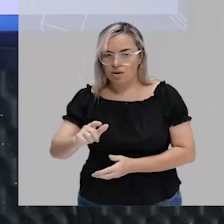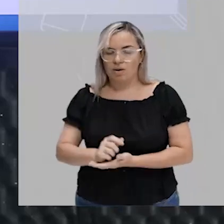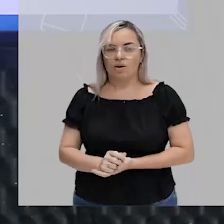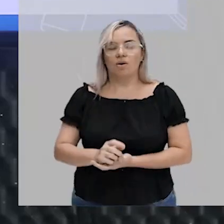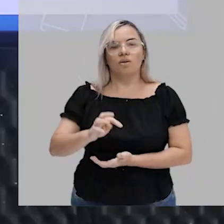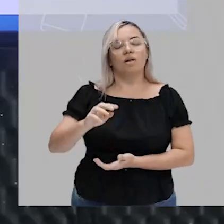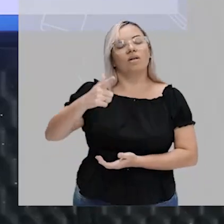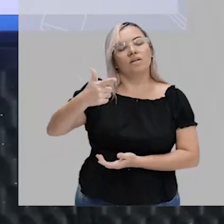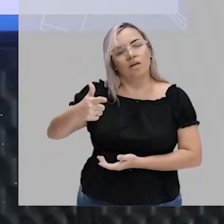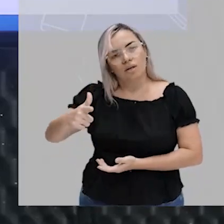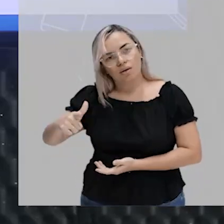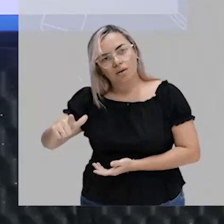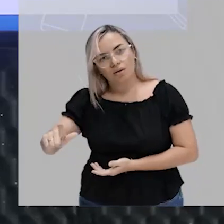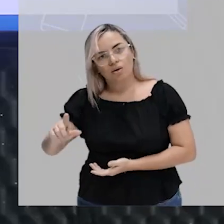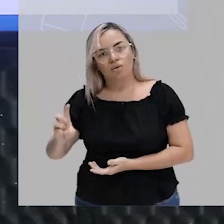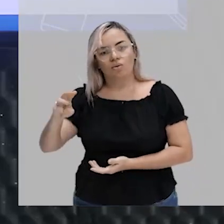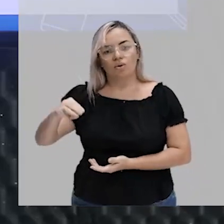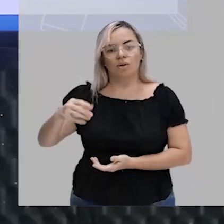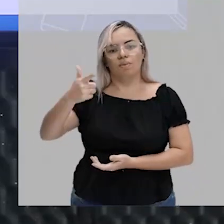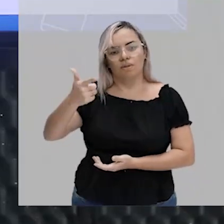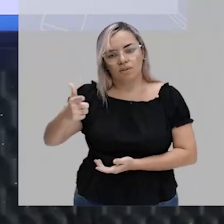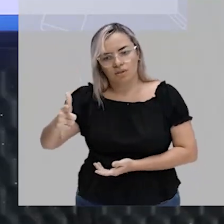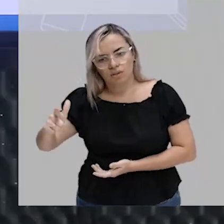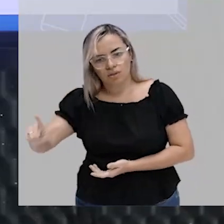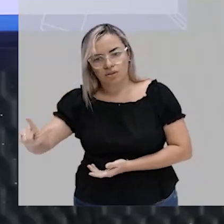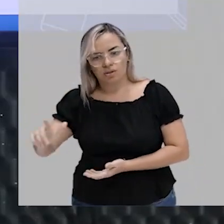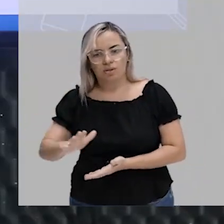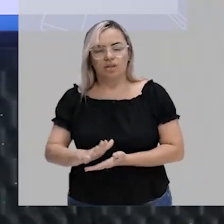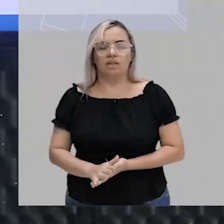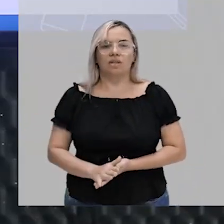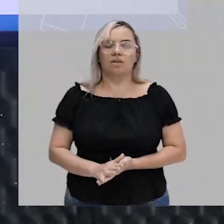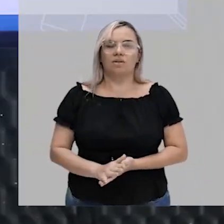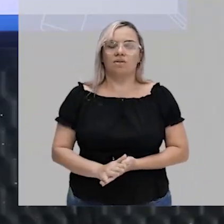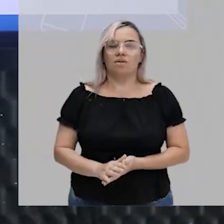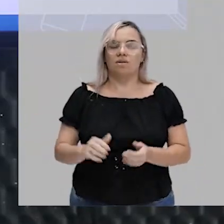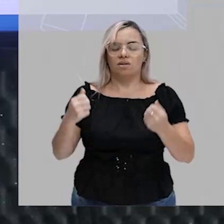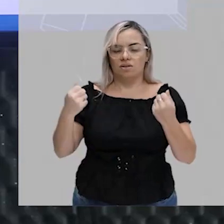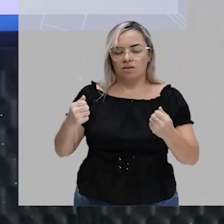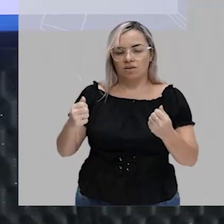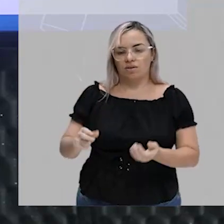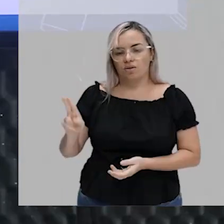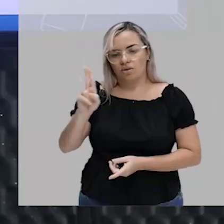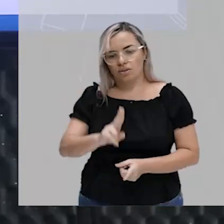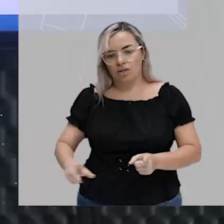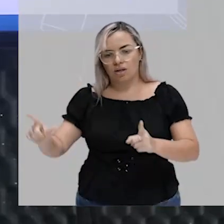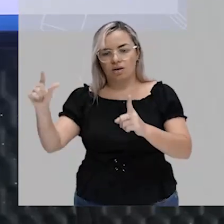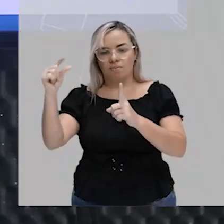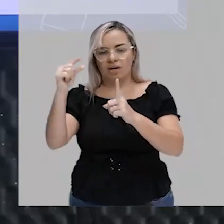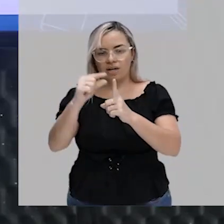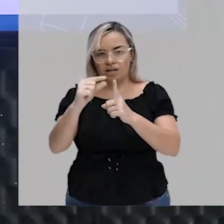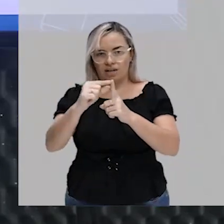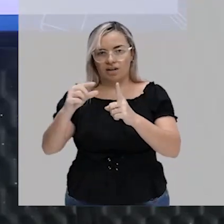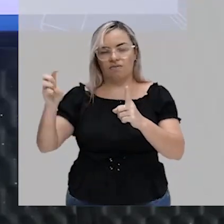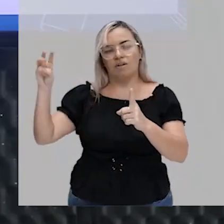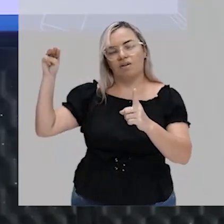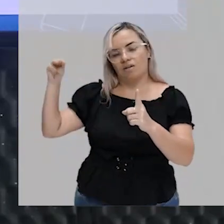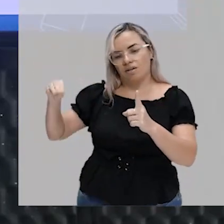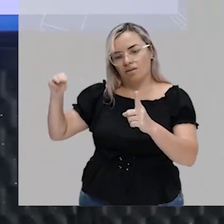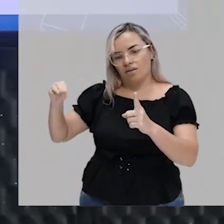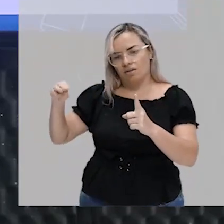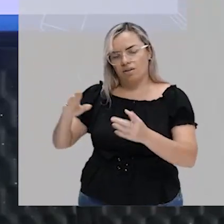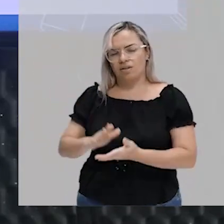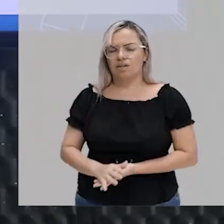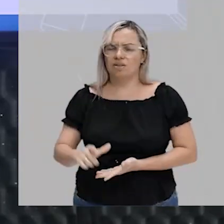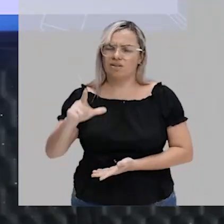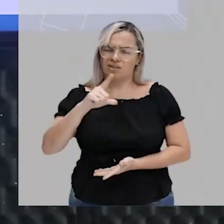repete. E aí, Renata, eu vou ter que colocar, né, letra por letra separada por vírgula, mesmo as que se repetem eu vou